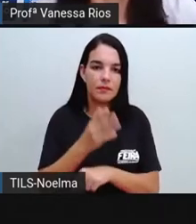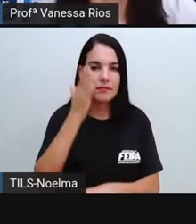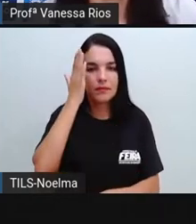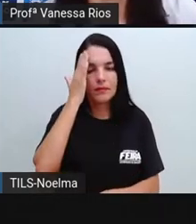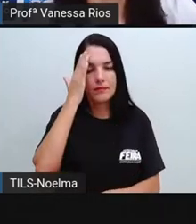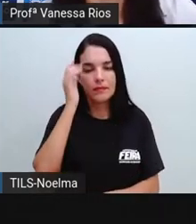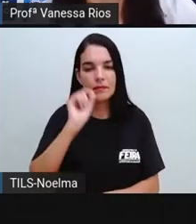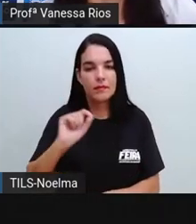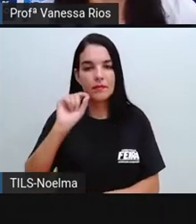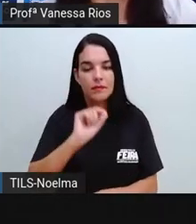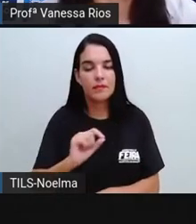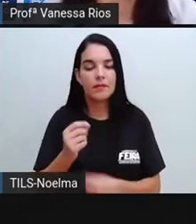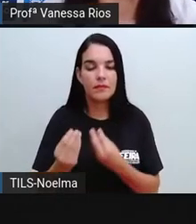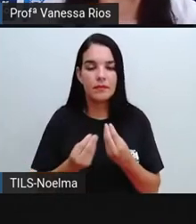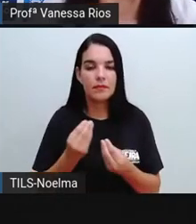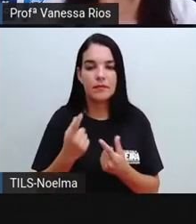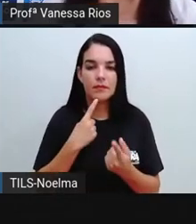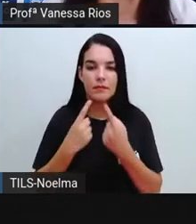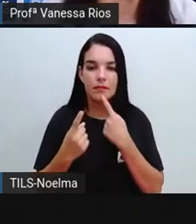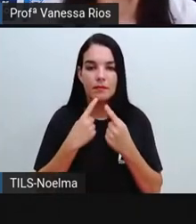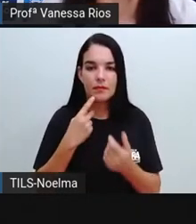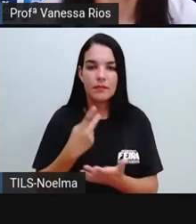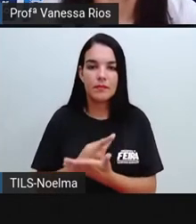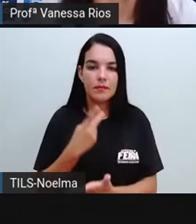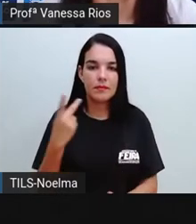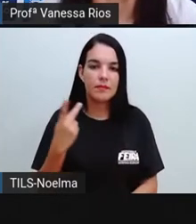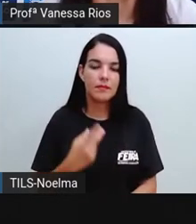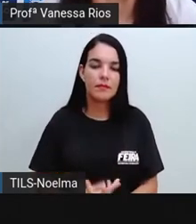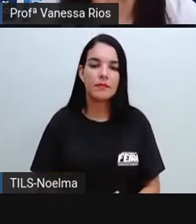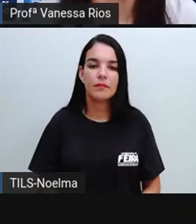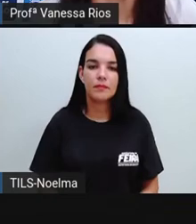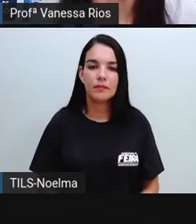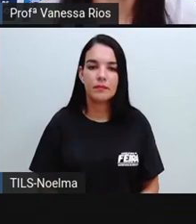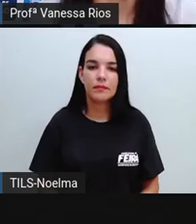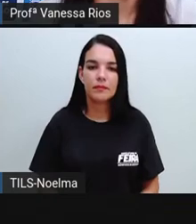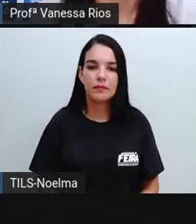saber de forma prática como uma entrevista acontece, de olho no vídeo.